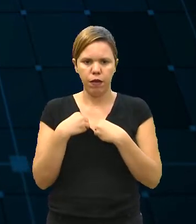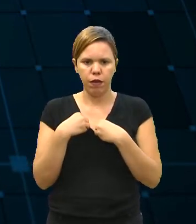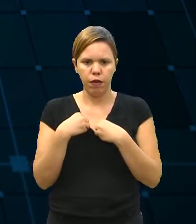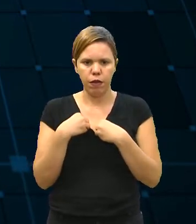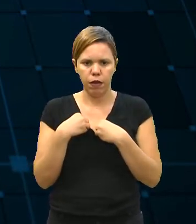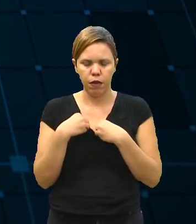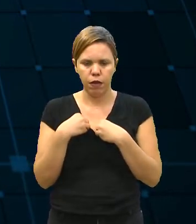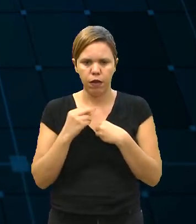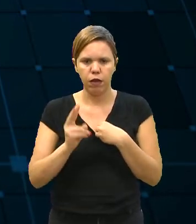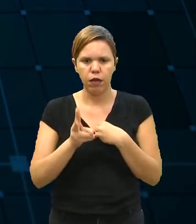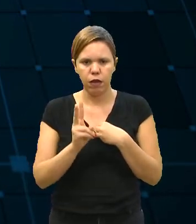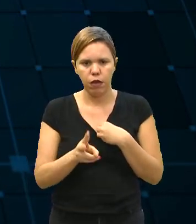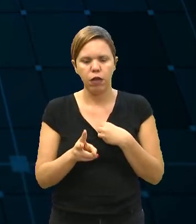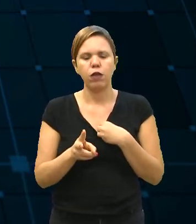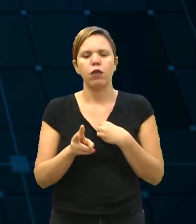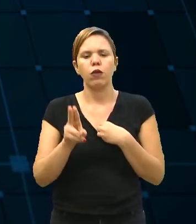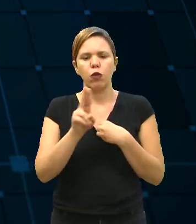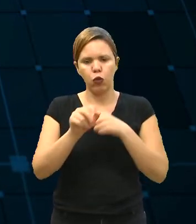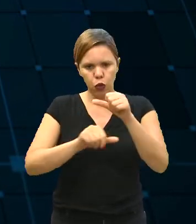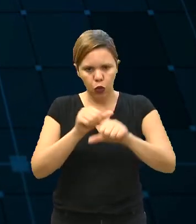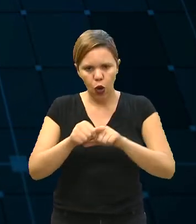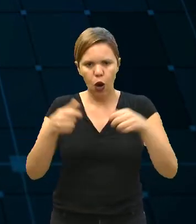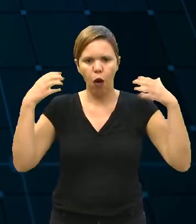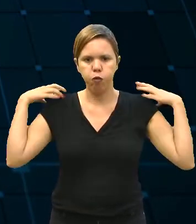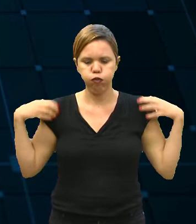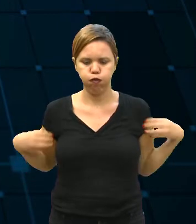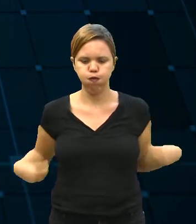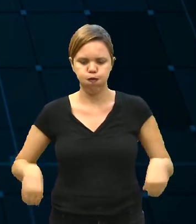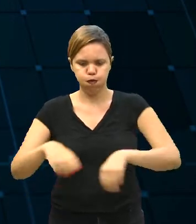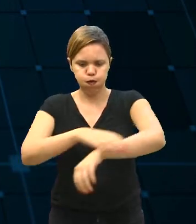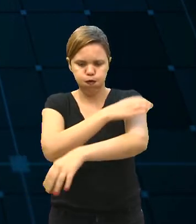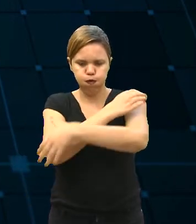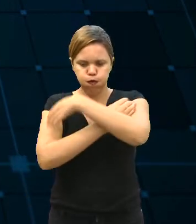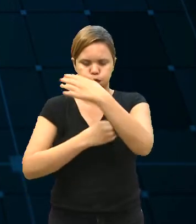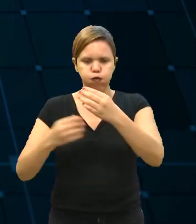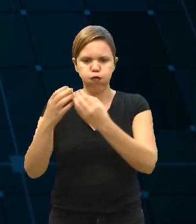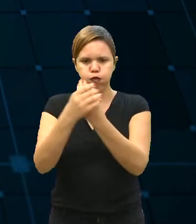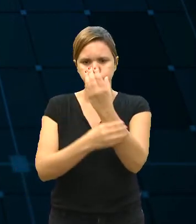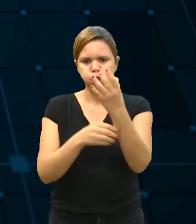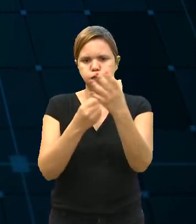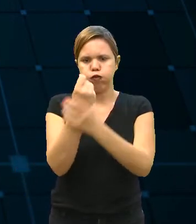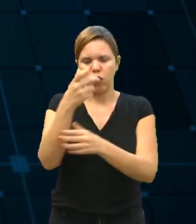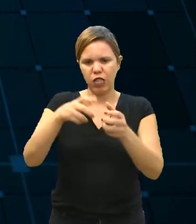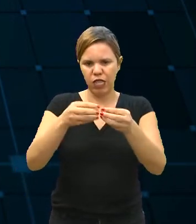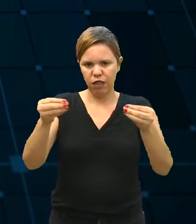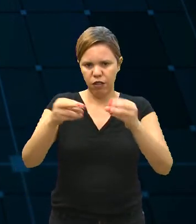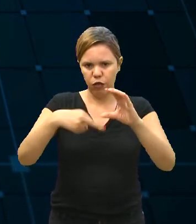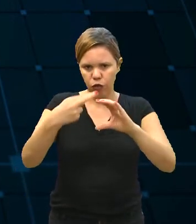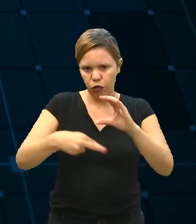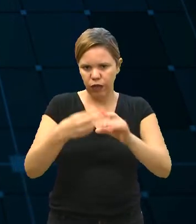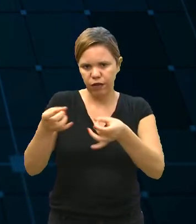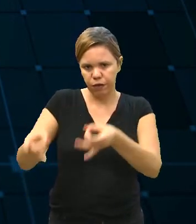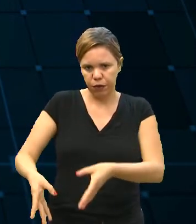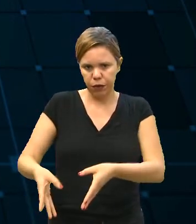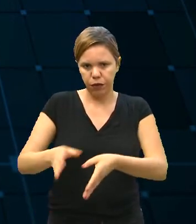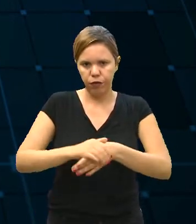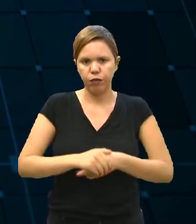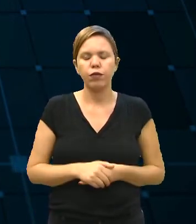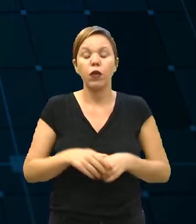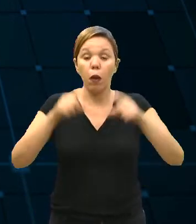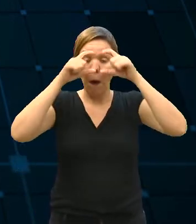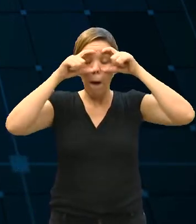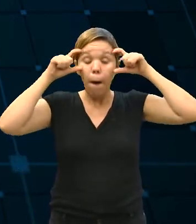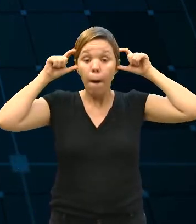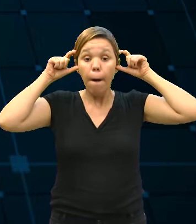dão... Eu tenho que sempre trocar os macacão e também as luvas, que são de latex, descartáveis,